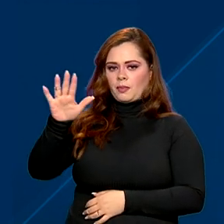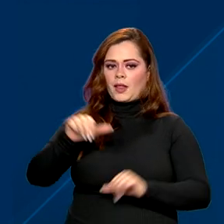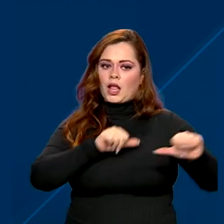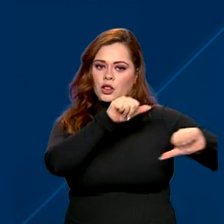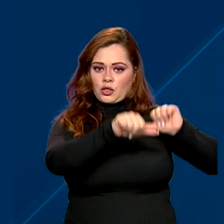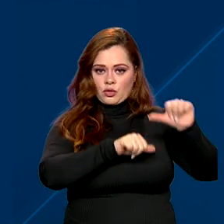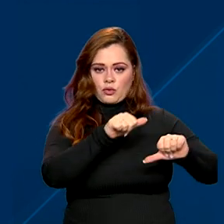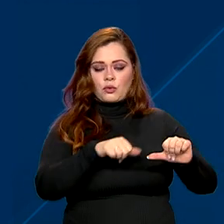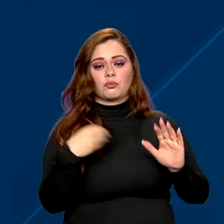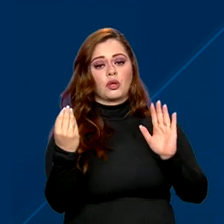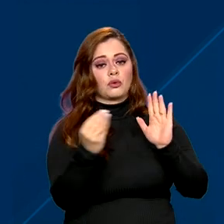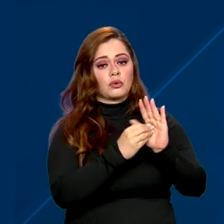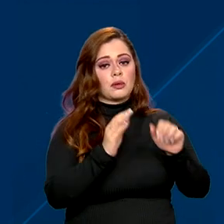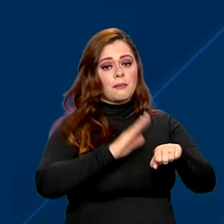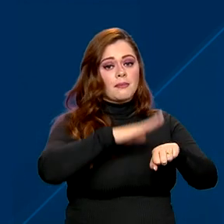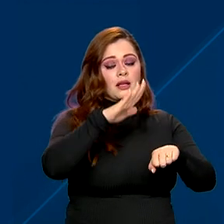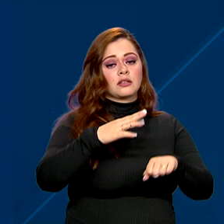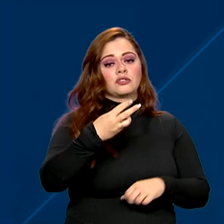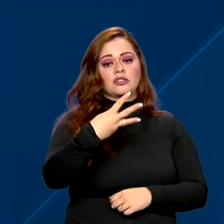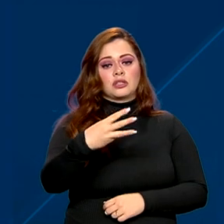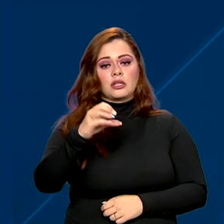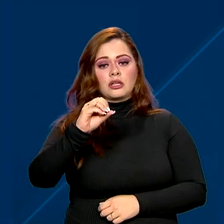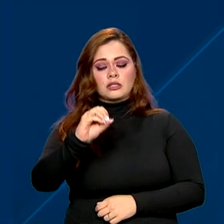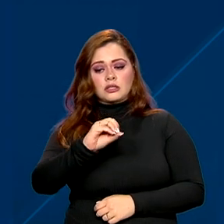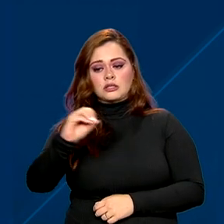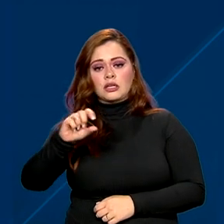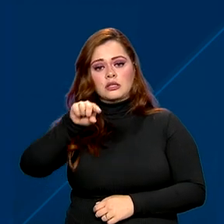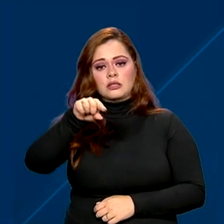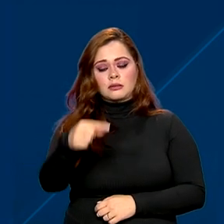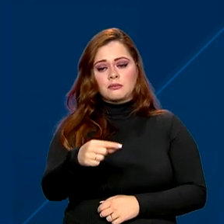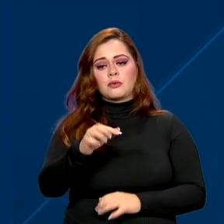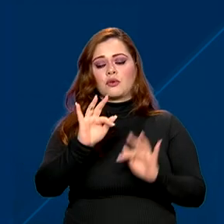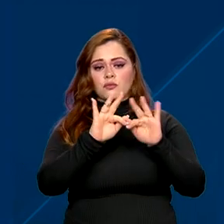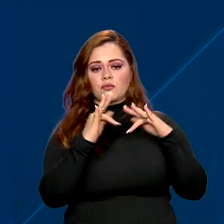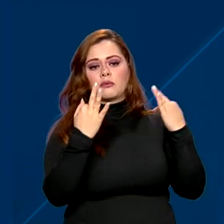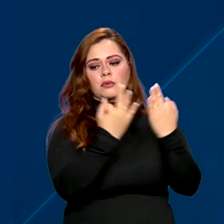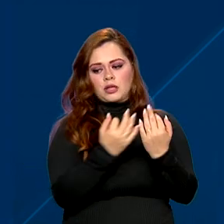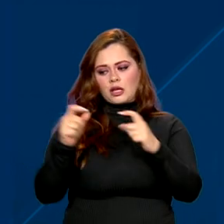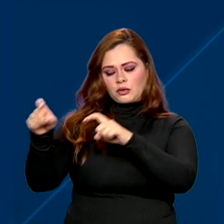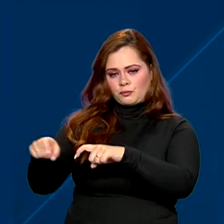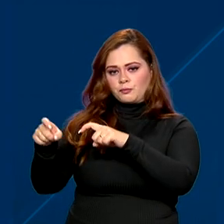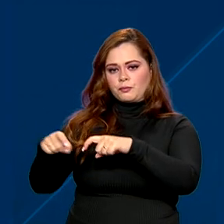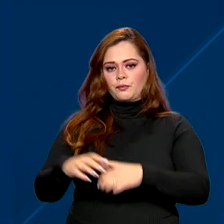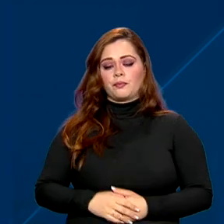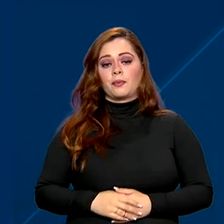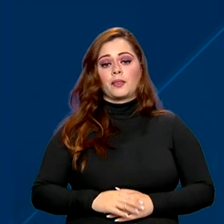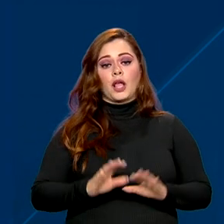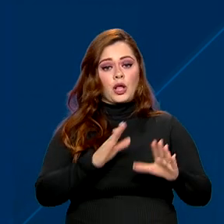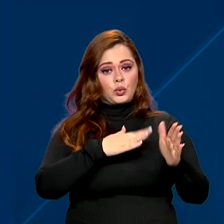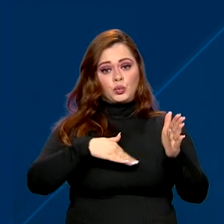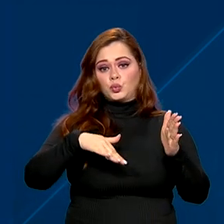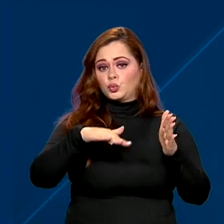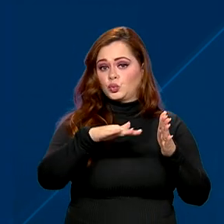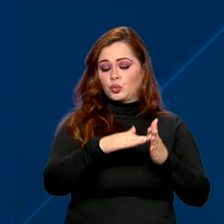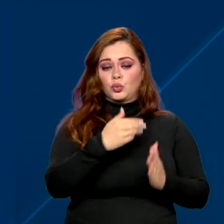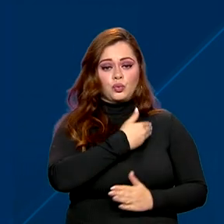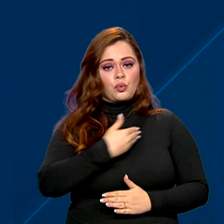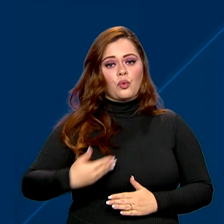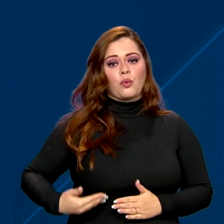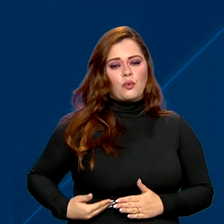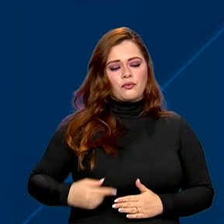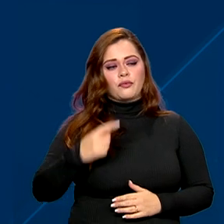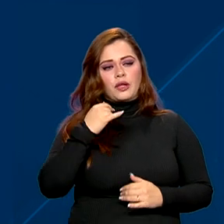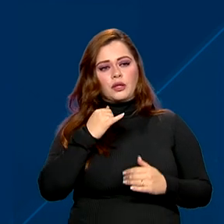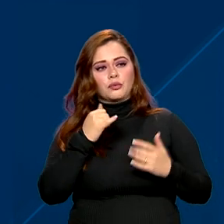devem incluir mais de 300 mil agricultores familiares nesta modalidade. Ao todo, o governo estima que o